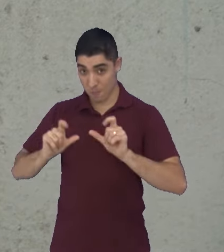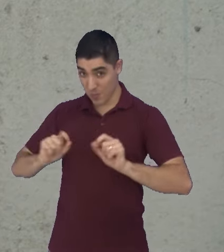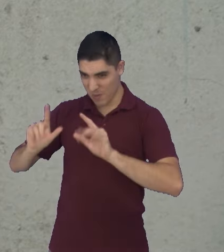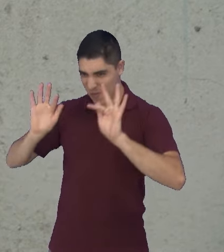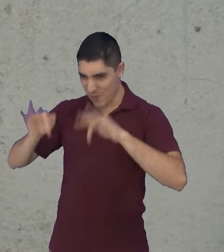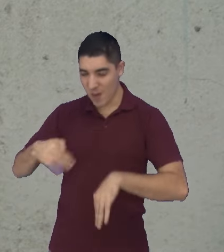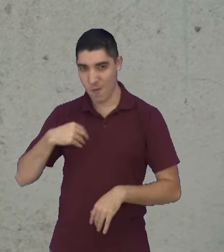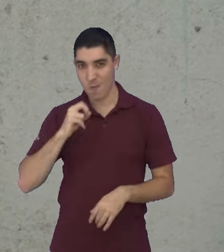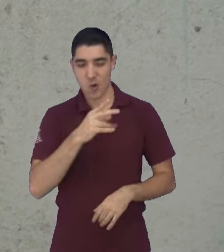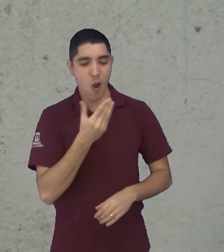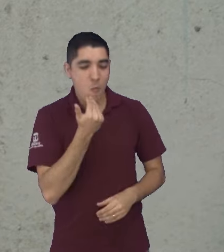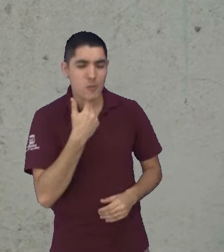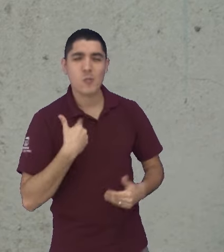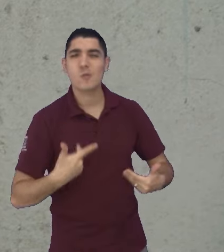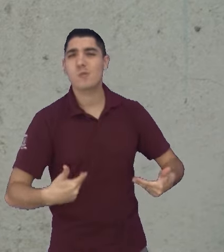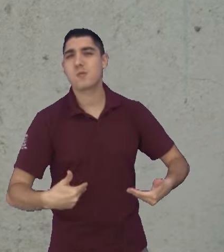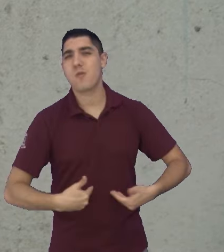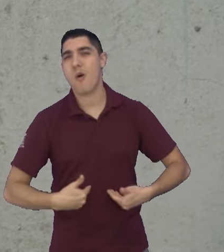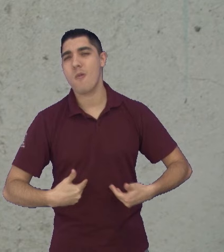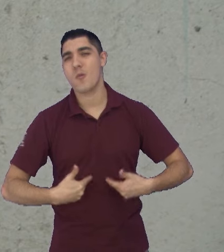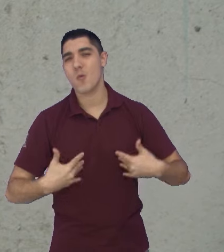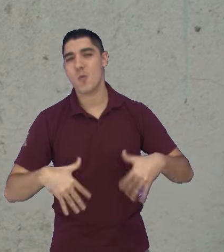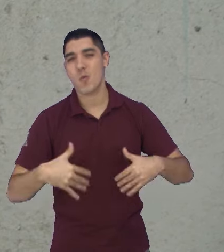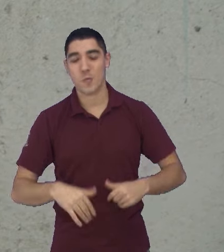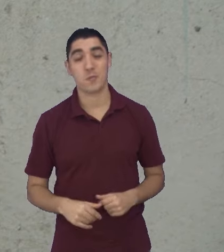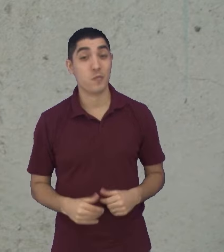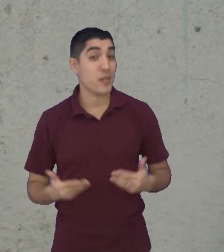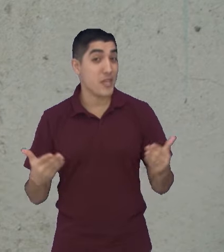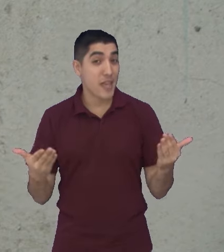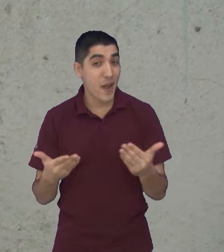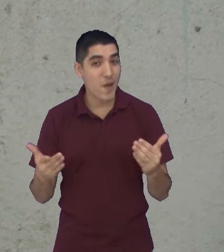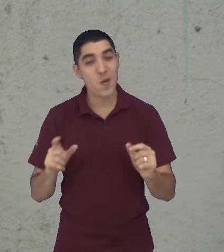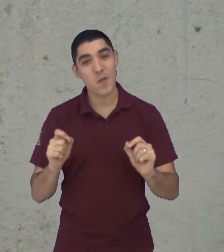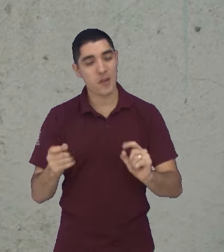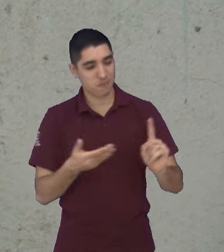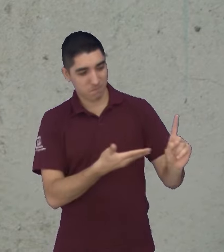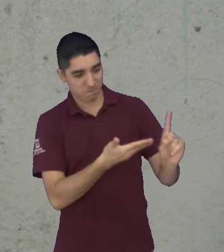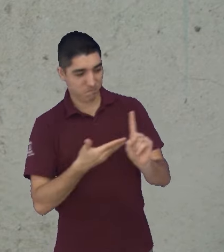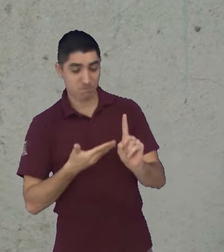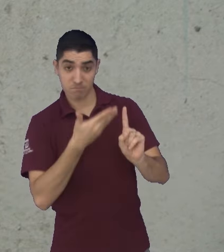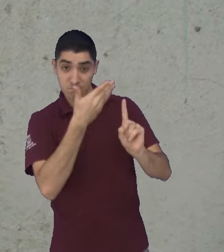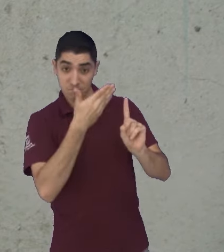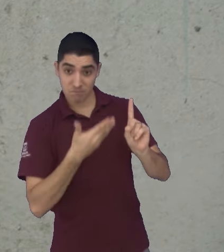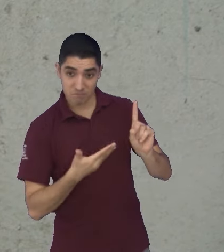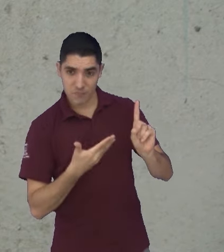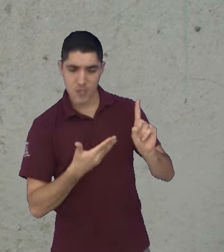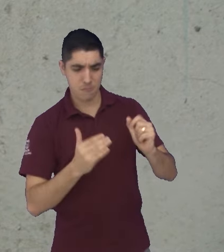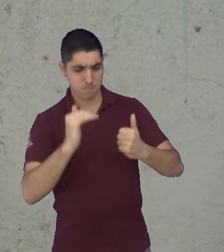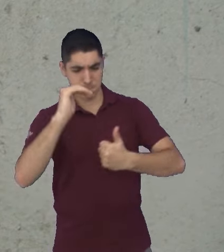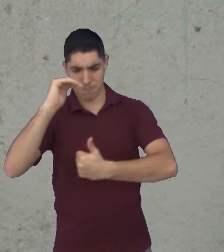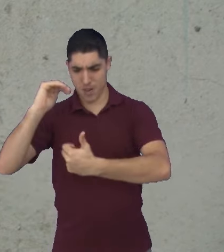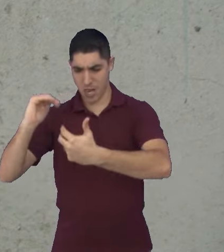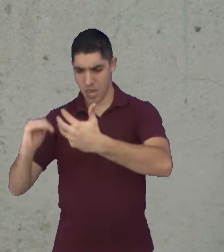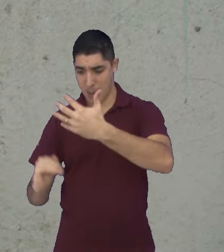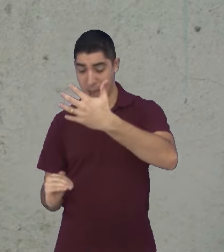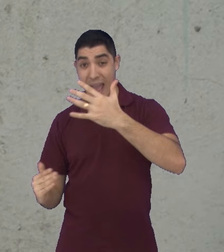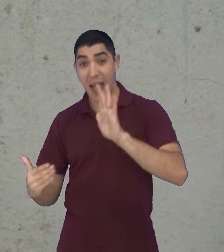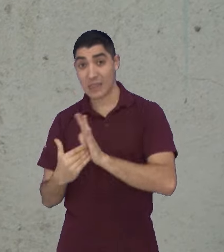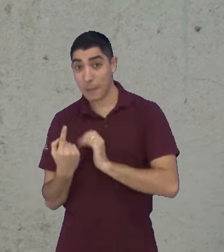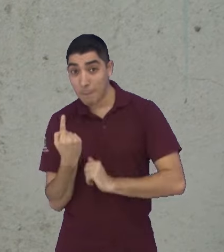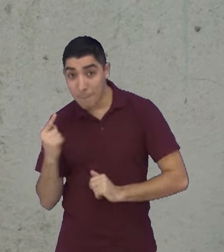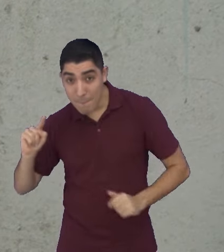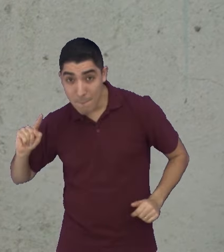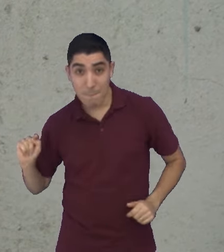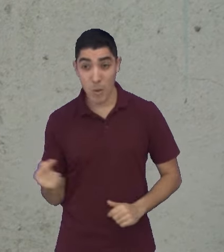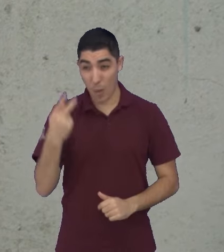com certeza, porque eu já estou com fome. E agora eu recebo aqui no estúdio um dos mil melhores padeiros do Brasil de